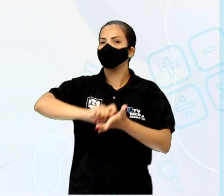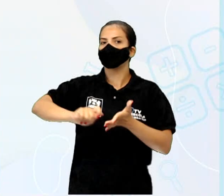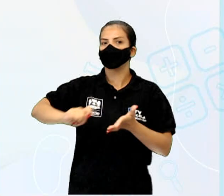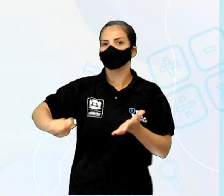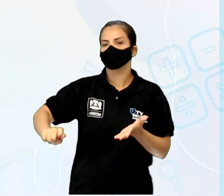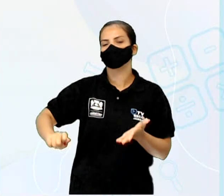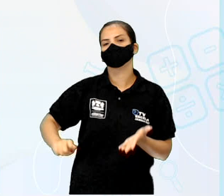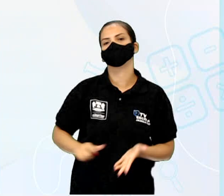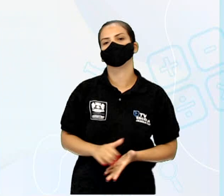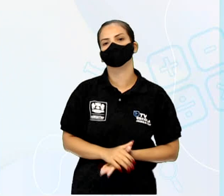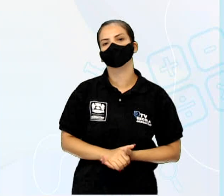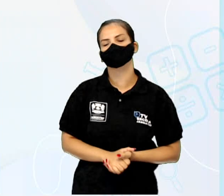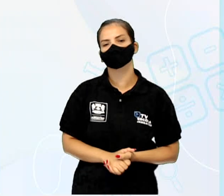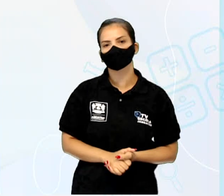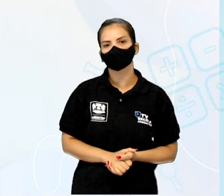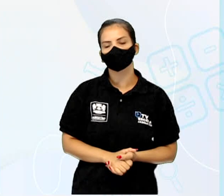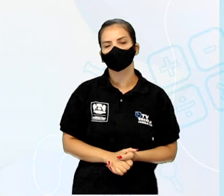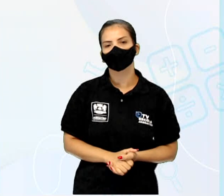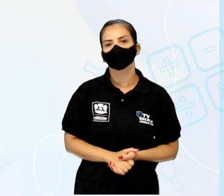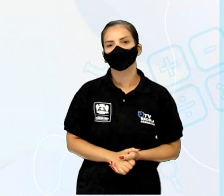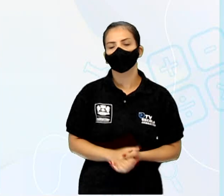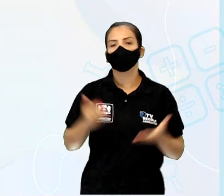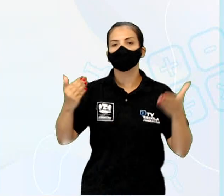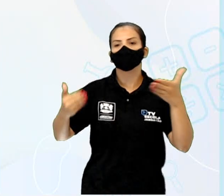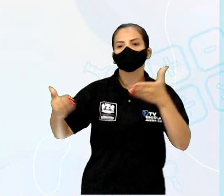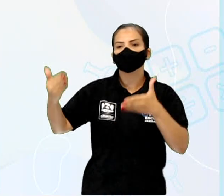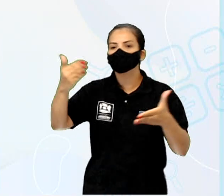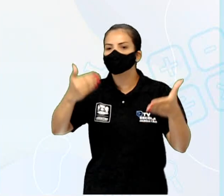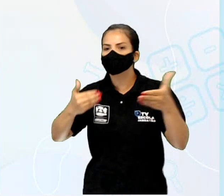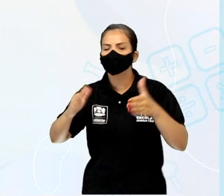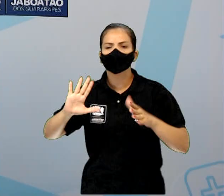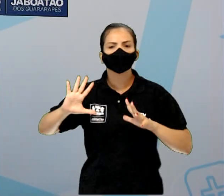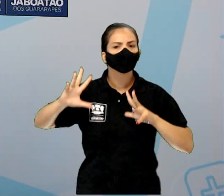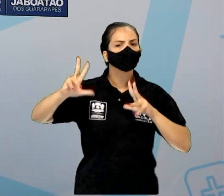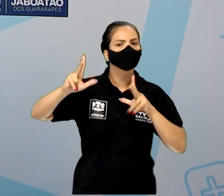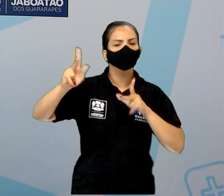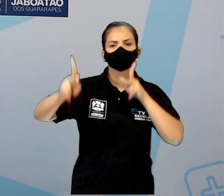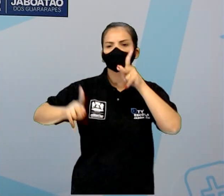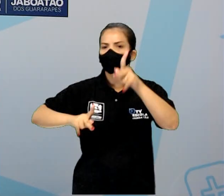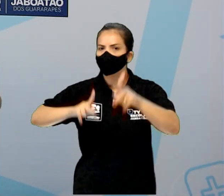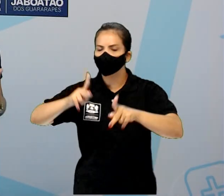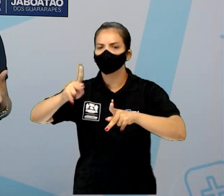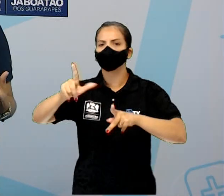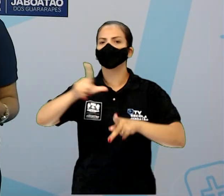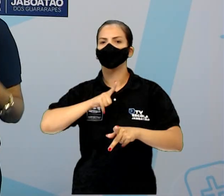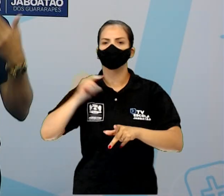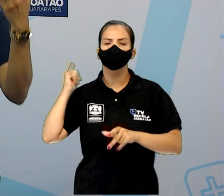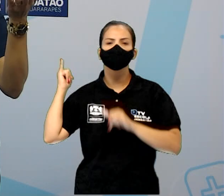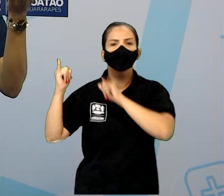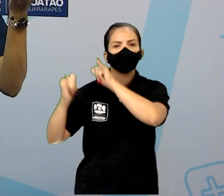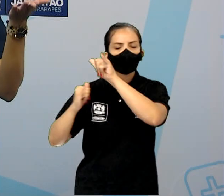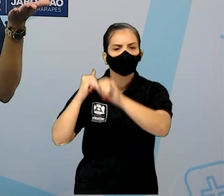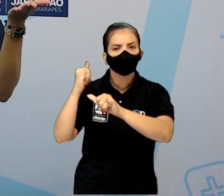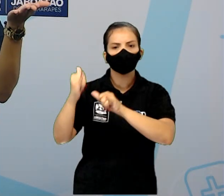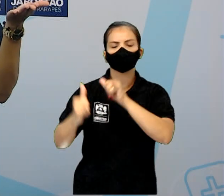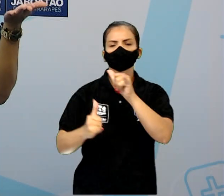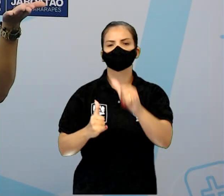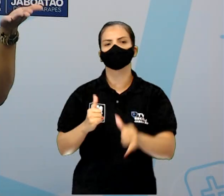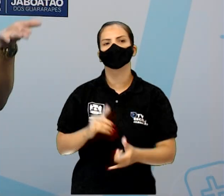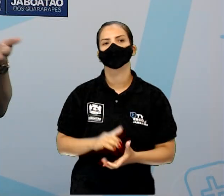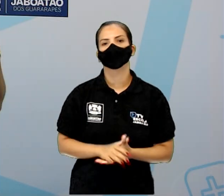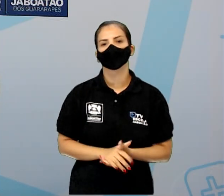Fazem parte da realidade cultural de todos os povos. Então, cada povo vai ter sua lenda. Aí, eu trouxe a lenda